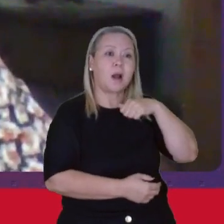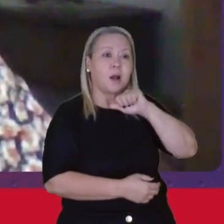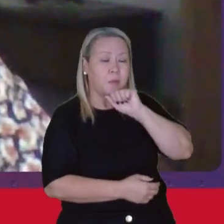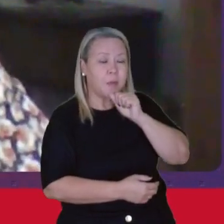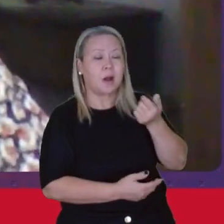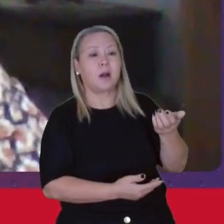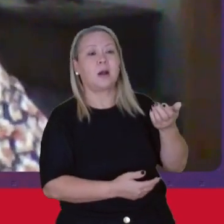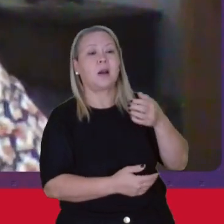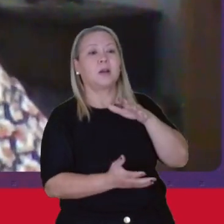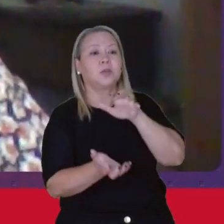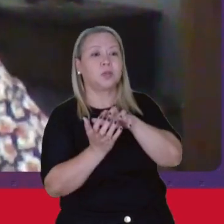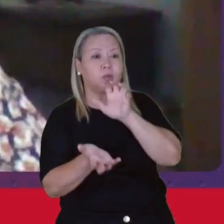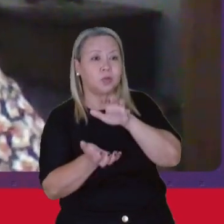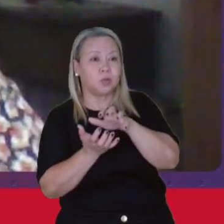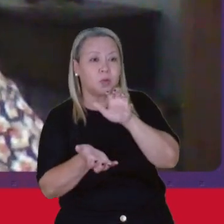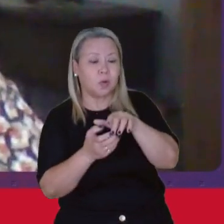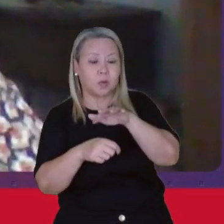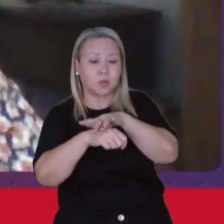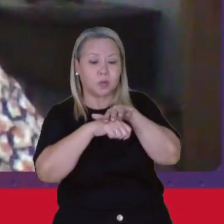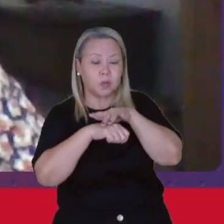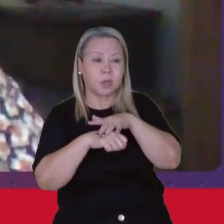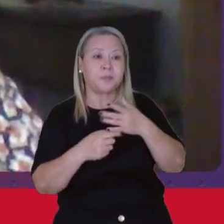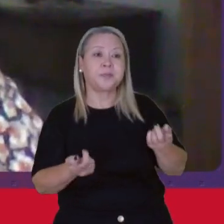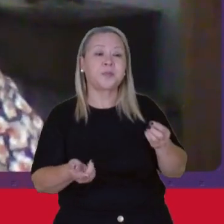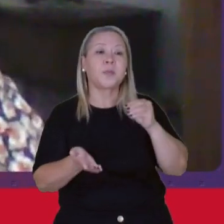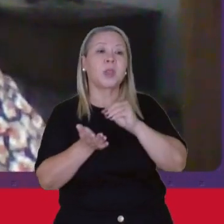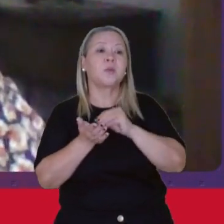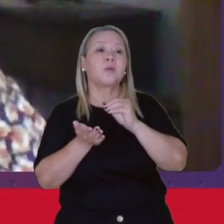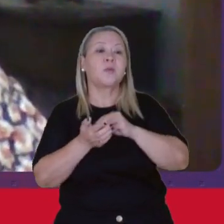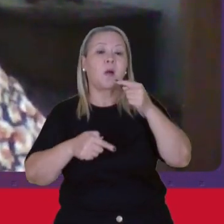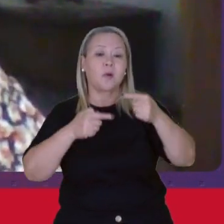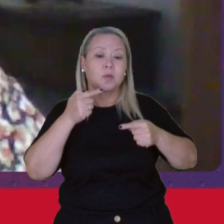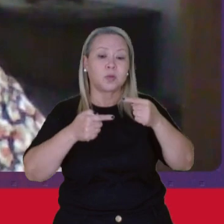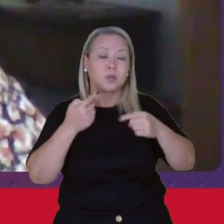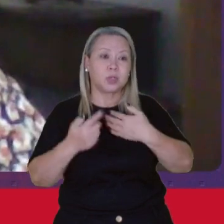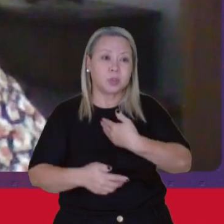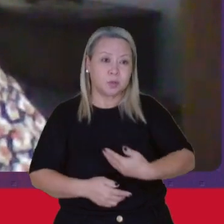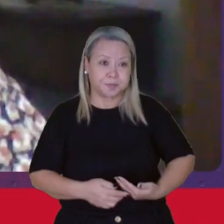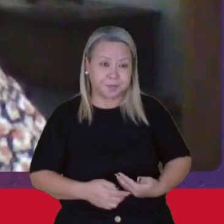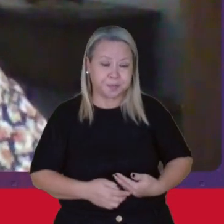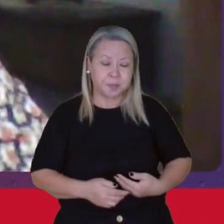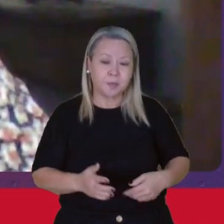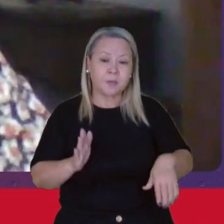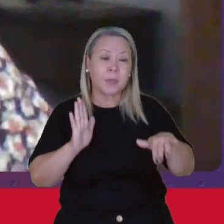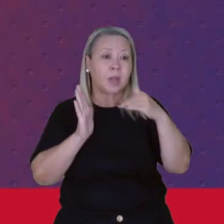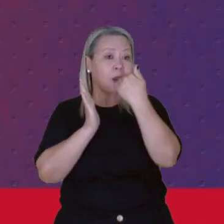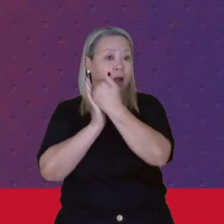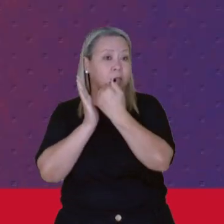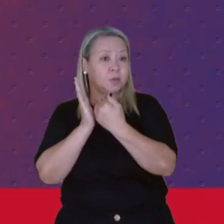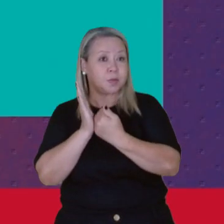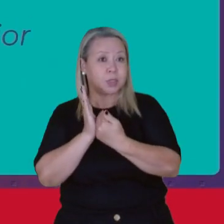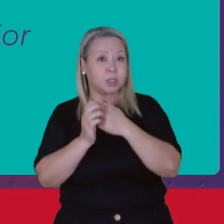enfermo Justamente Por falta De política Pública E as medidas De austeridade Fiscal